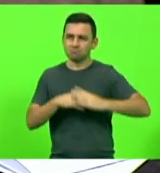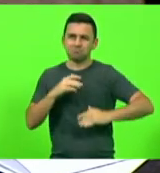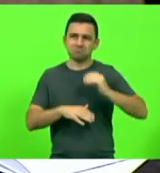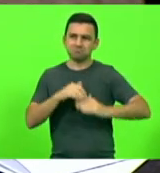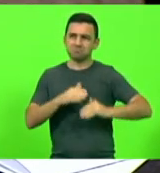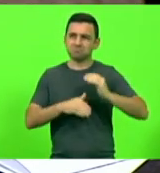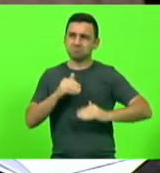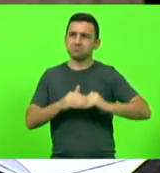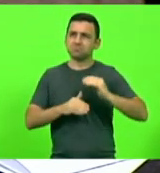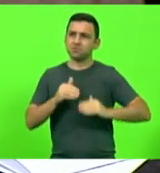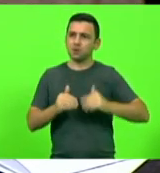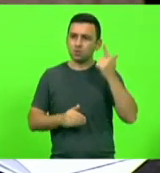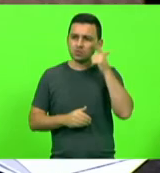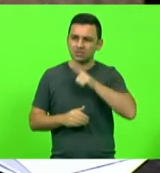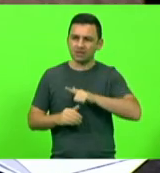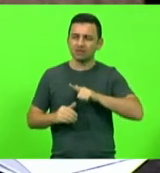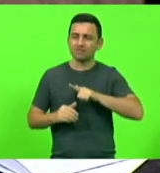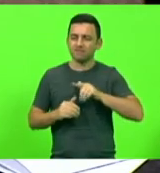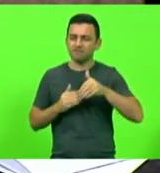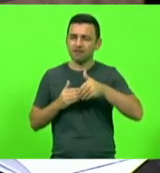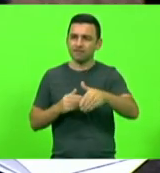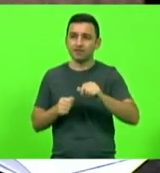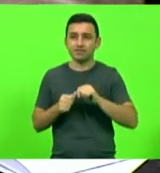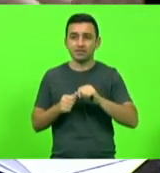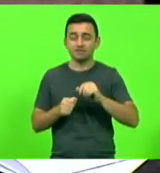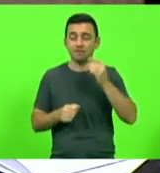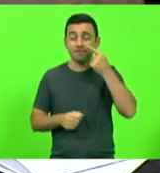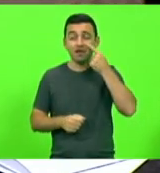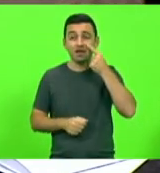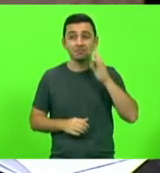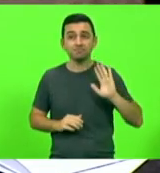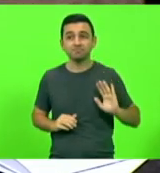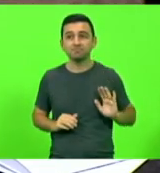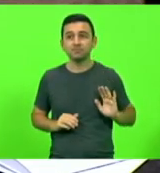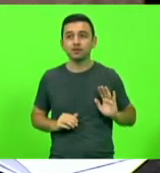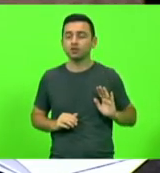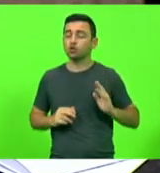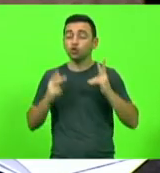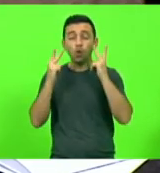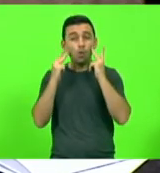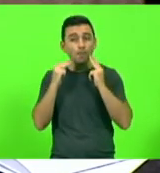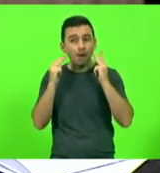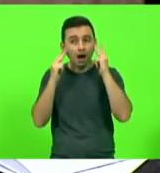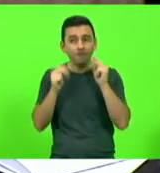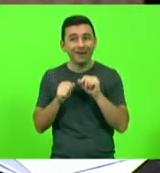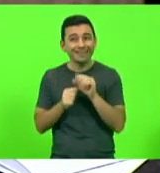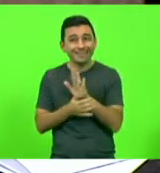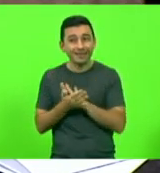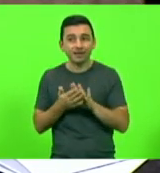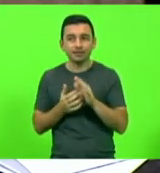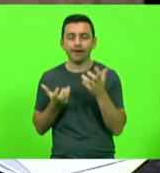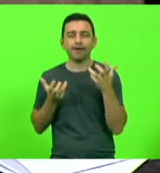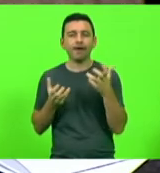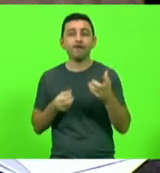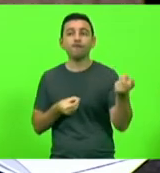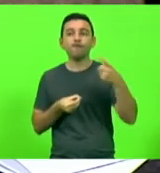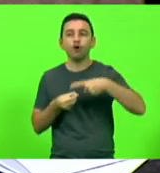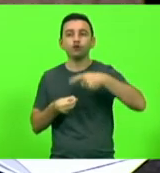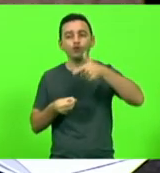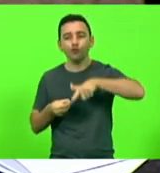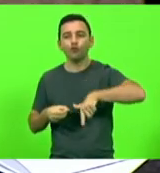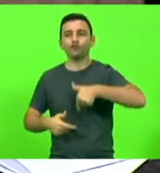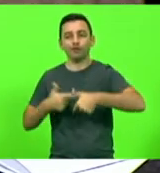fazer algo. Mas via de regra, ninguém faz nada, fica por isso mesmo, porque todo mundo quer que volte logo o serviço.